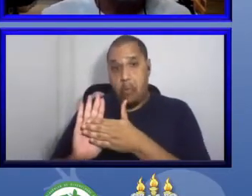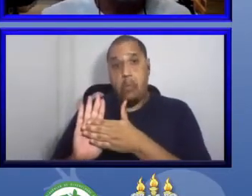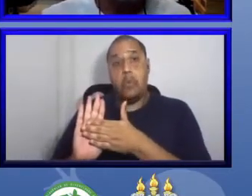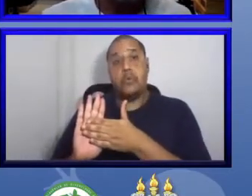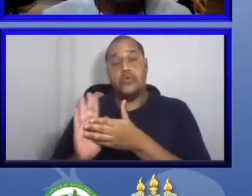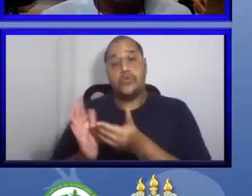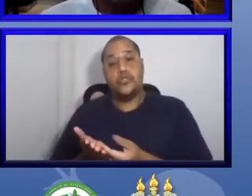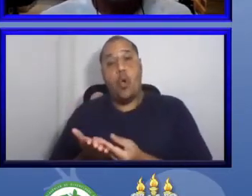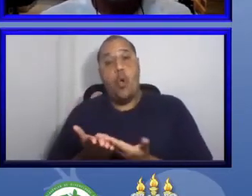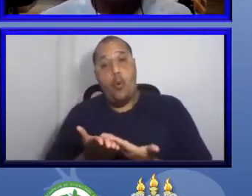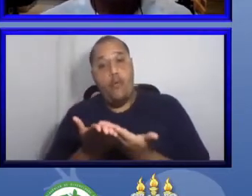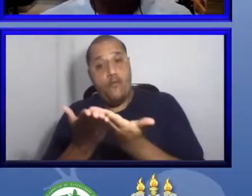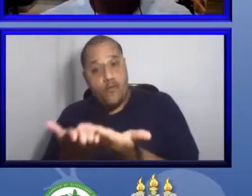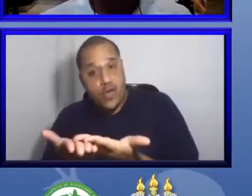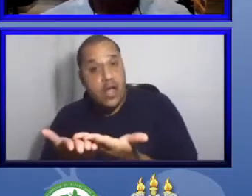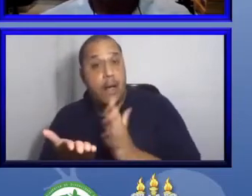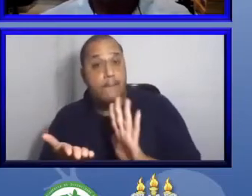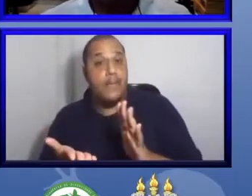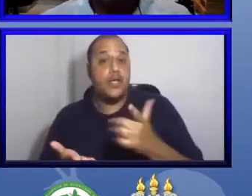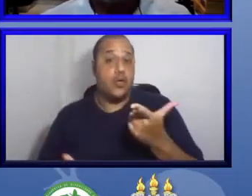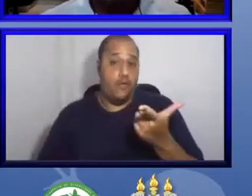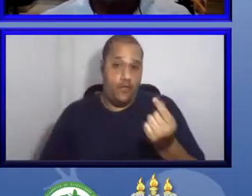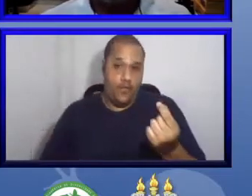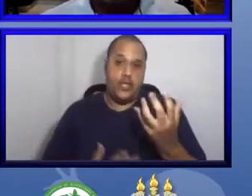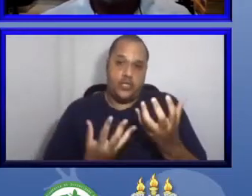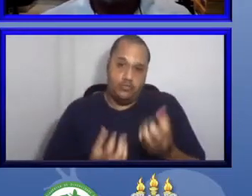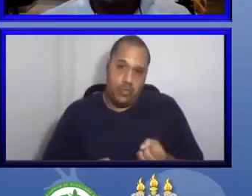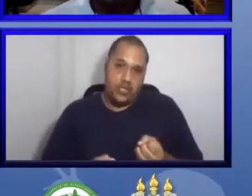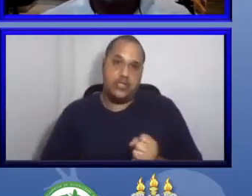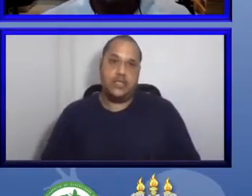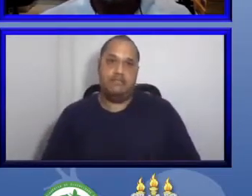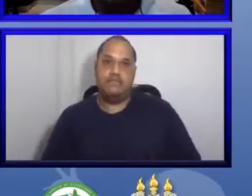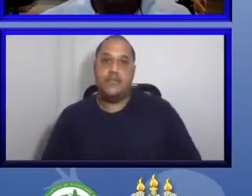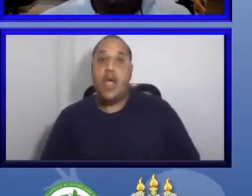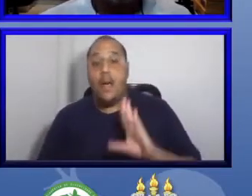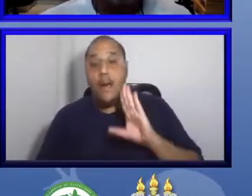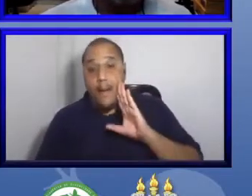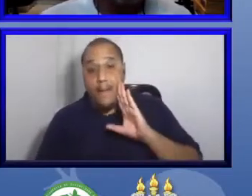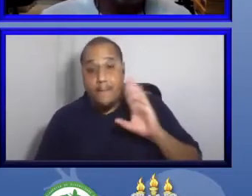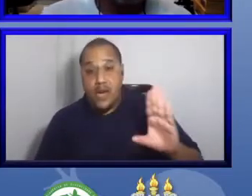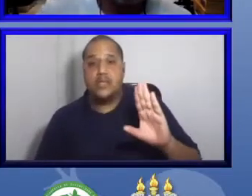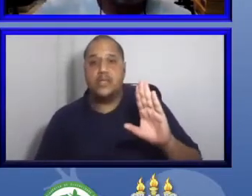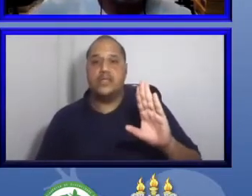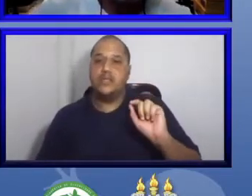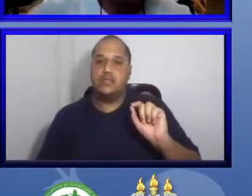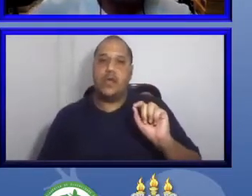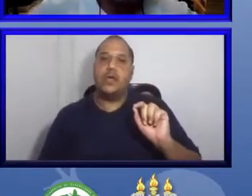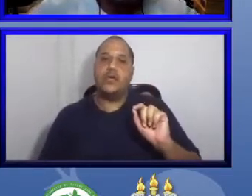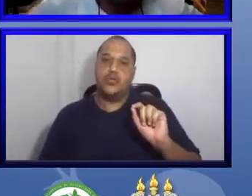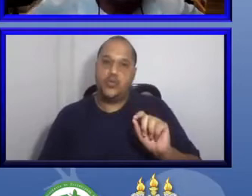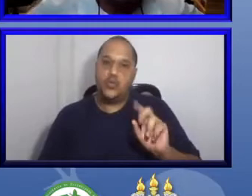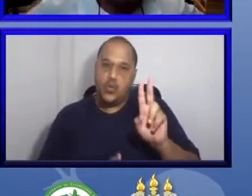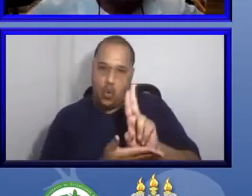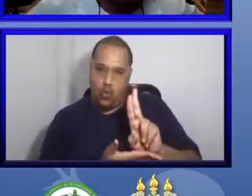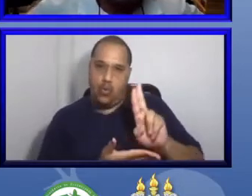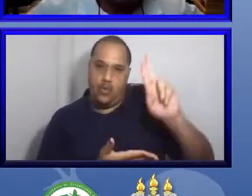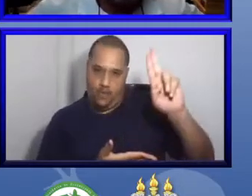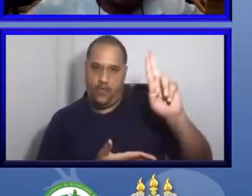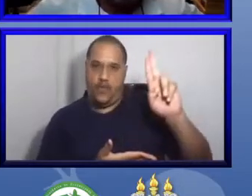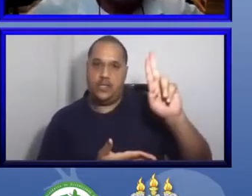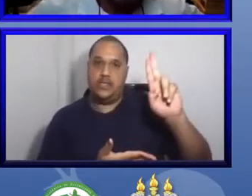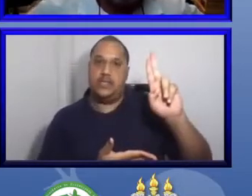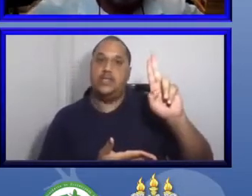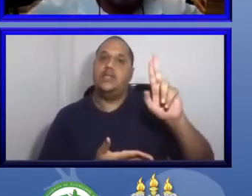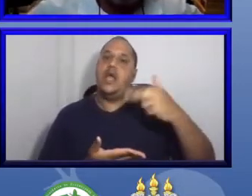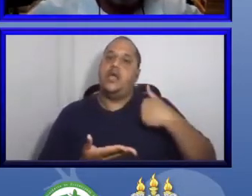Então, foram as instituições que mais submeteram propostas, foram a Universidade Federal do